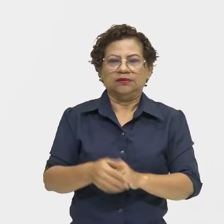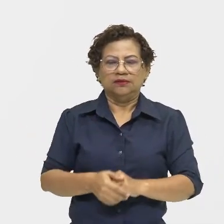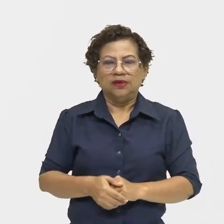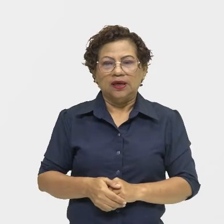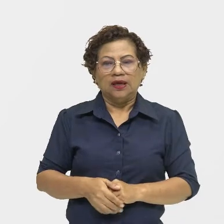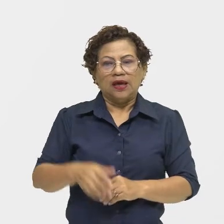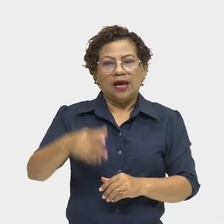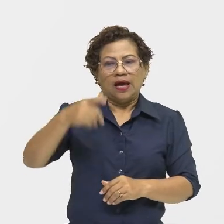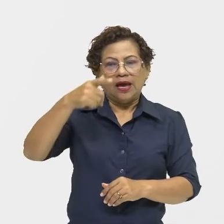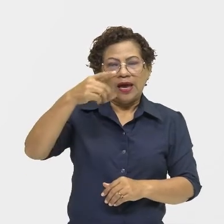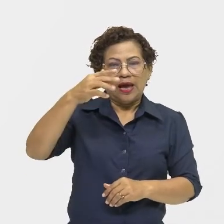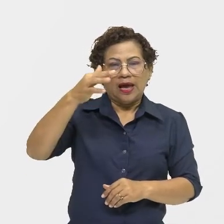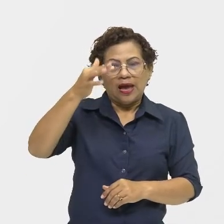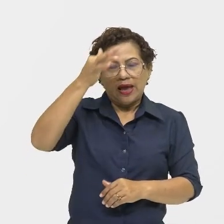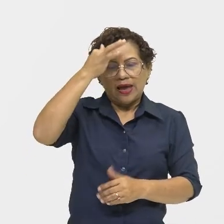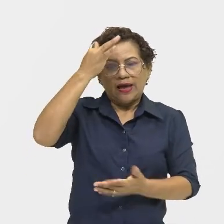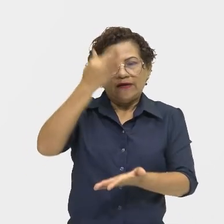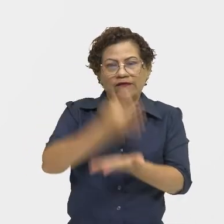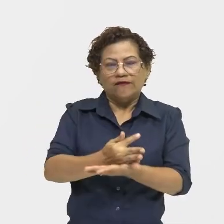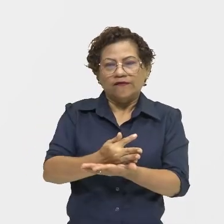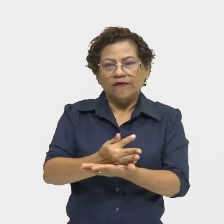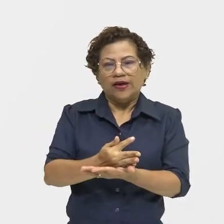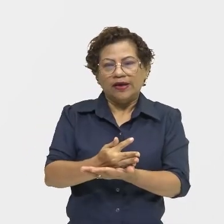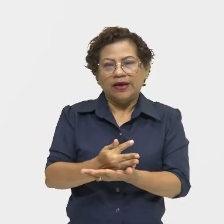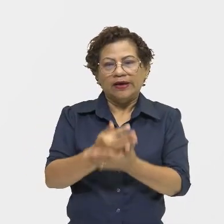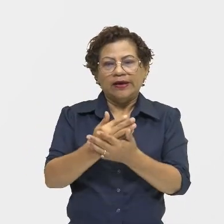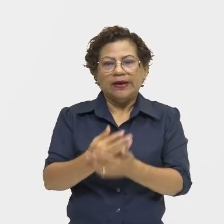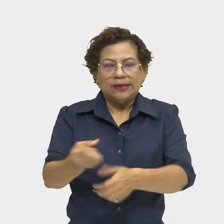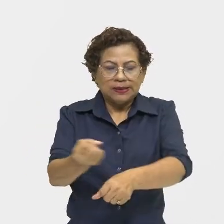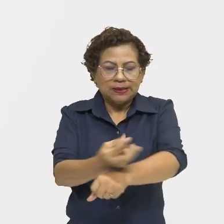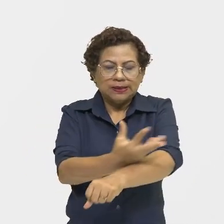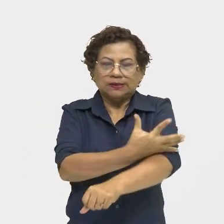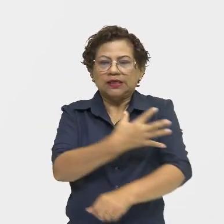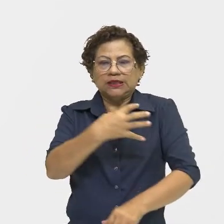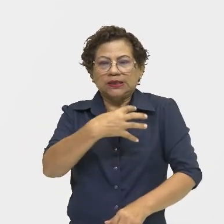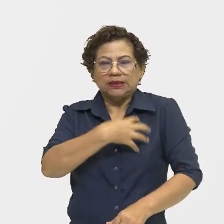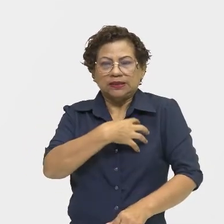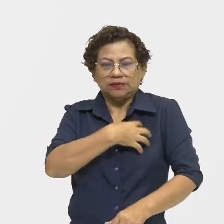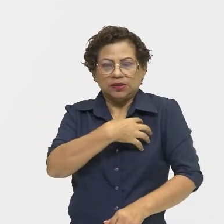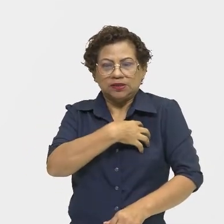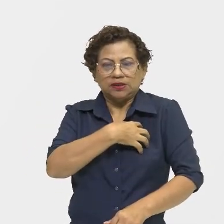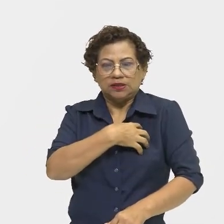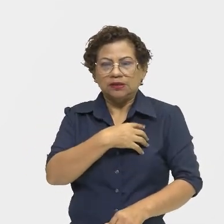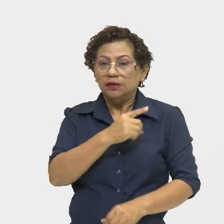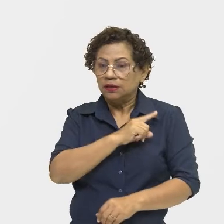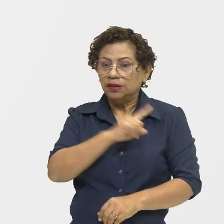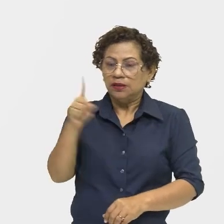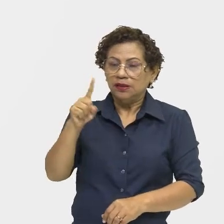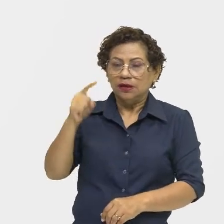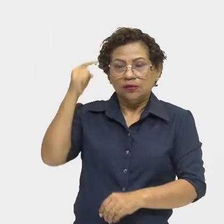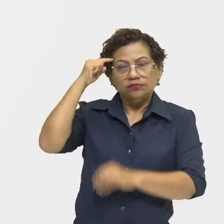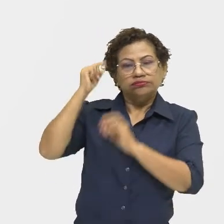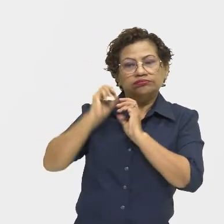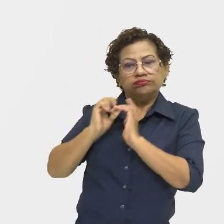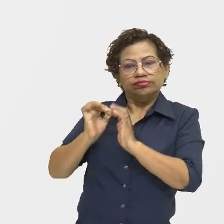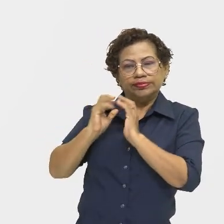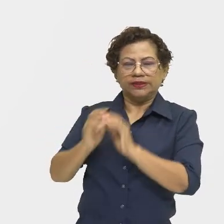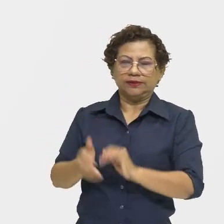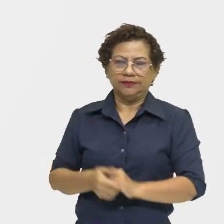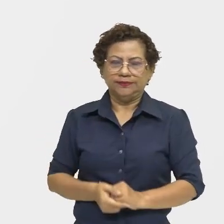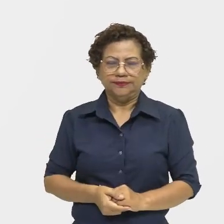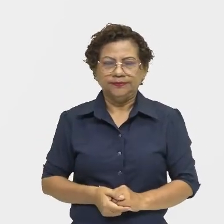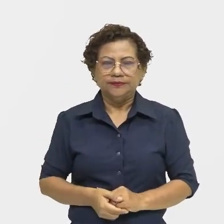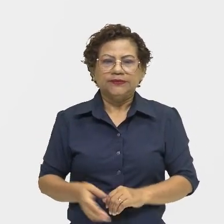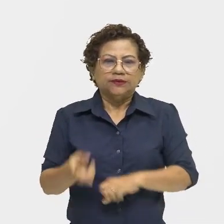deveria ser atingida através dos sentidos e da emoção, e não apenas pelo raciocínio. Busca de